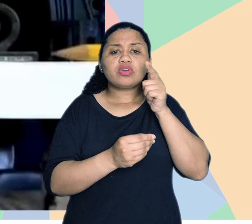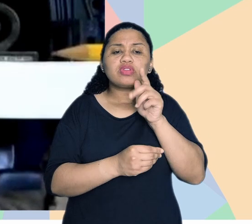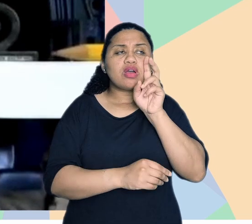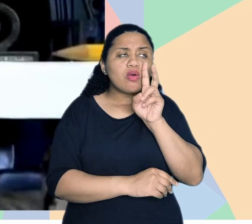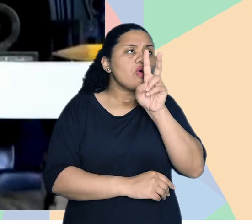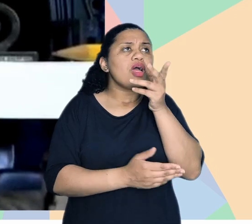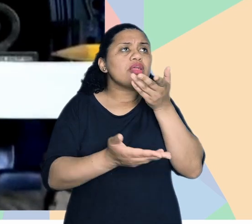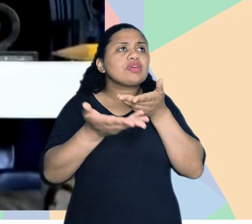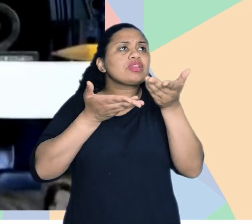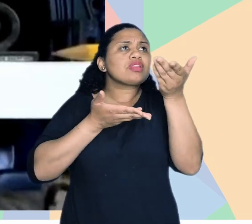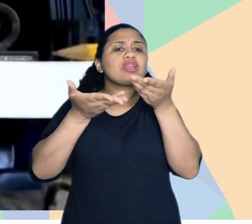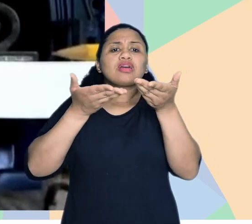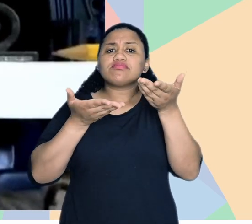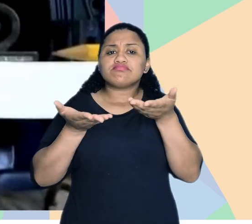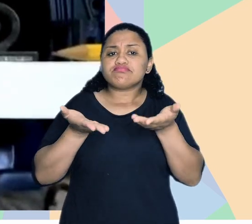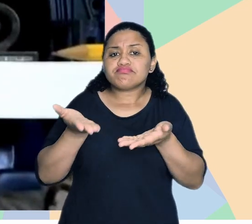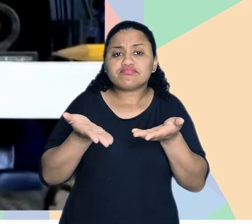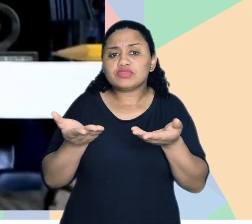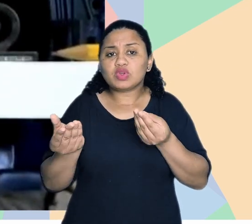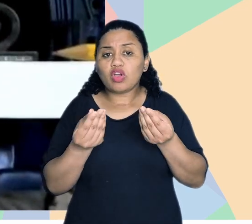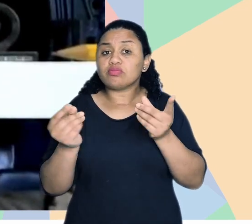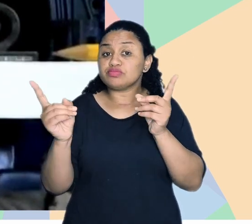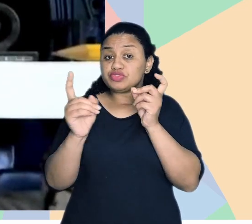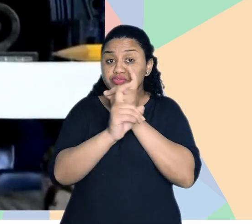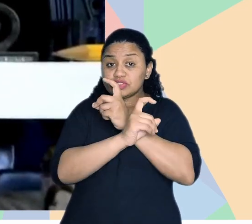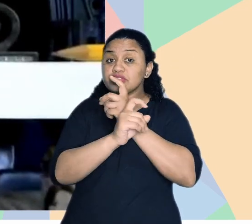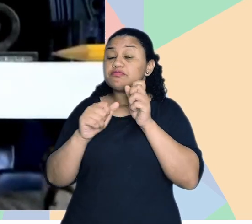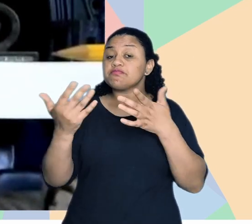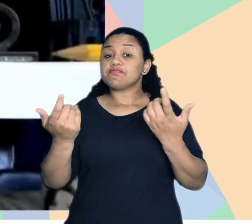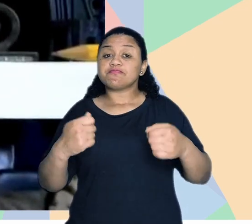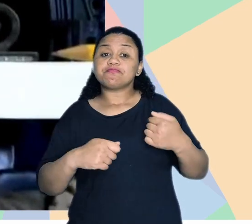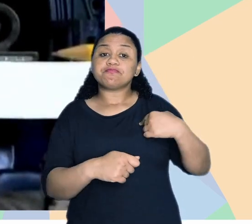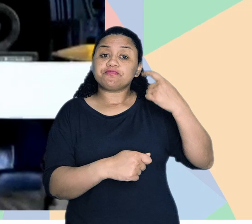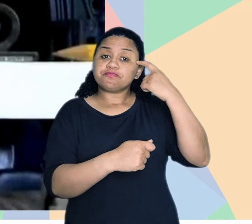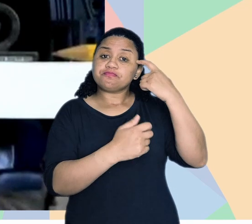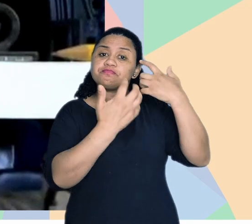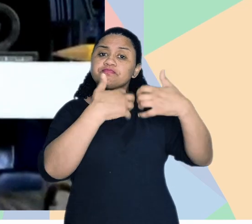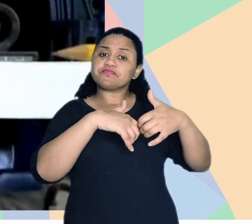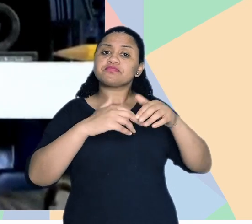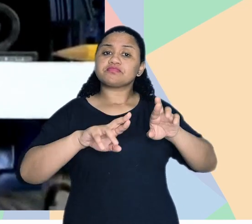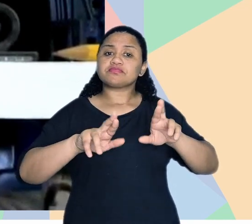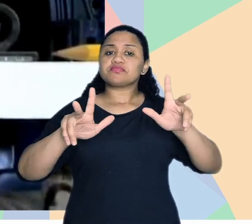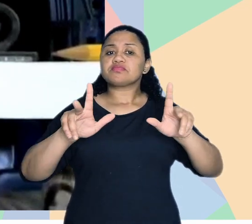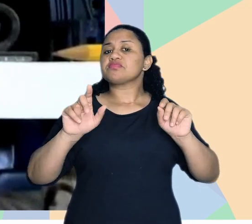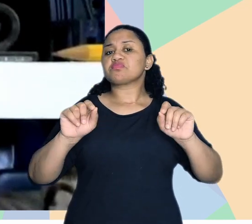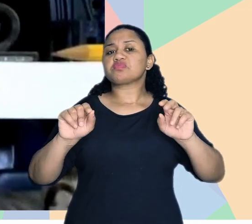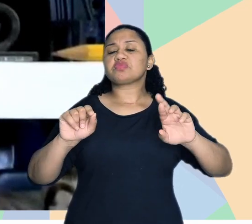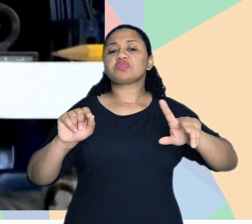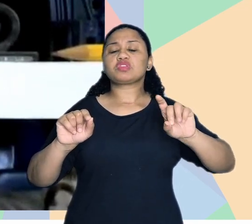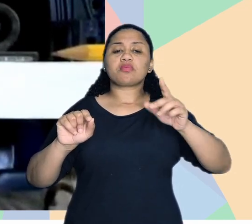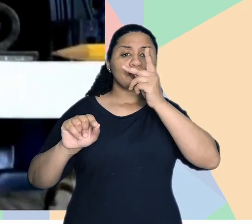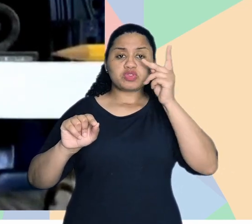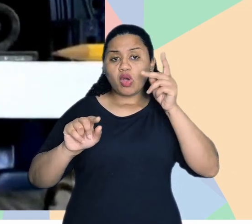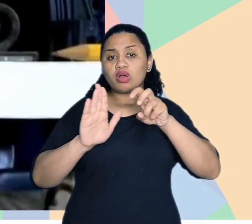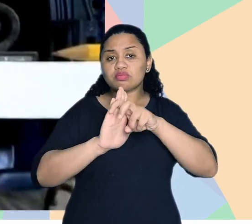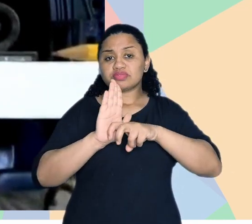consegue olhar e interagir ali com a atendente, né? É difícil. Então, você precisa pensar nessa diferentes... Não só uma